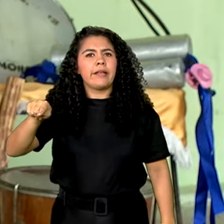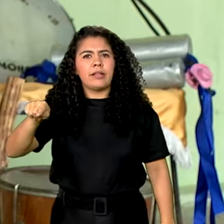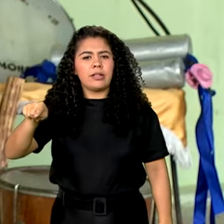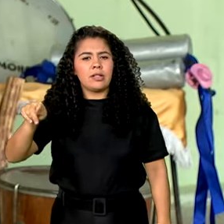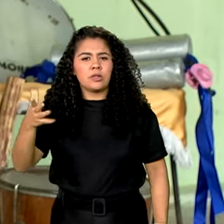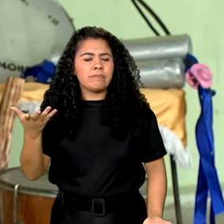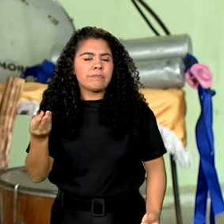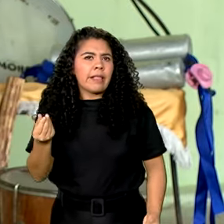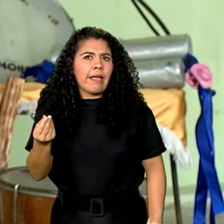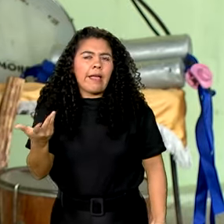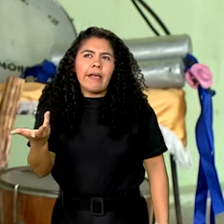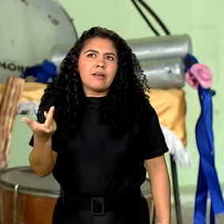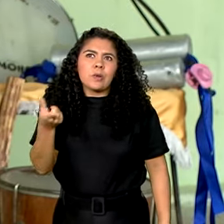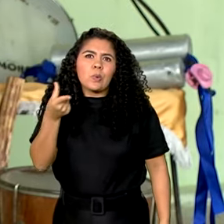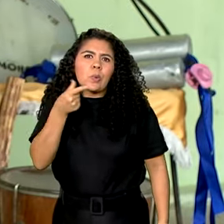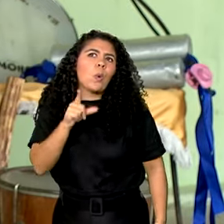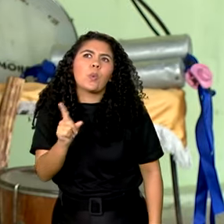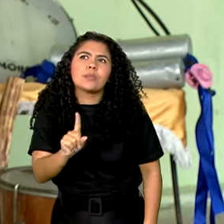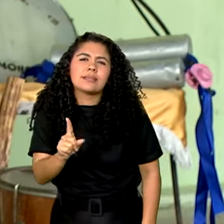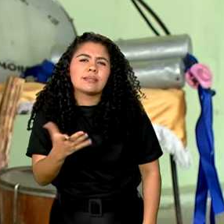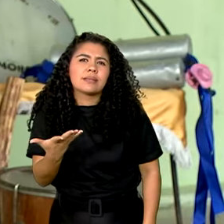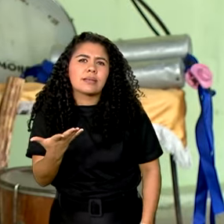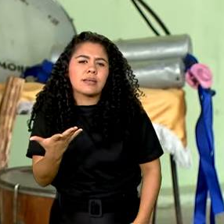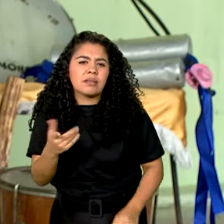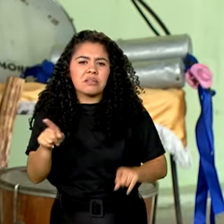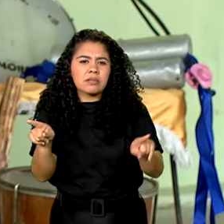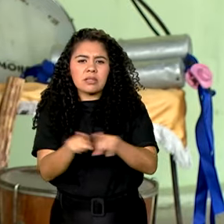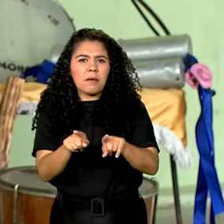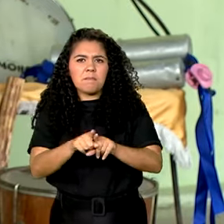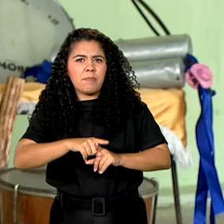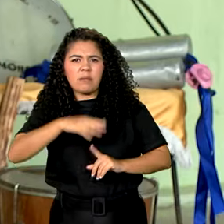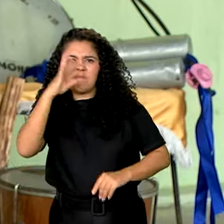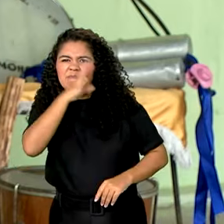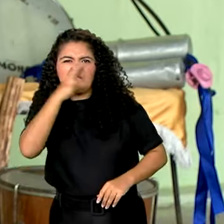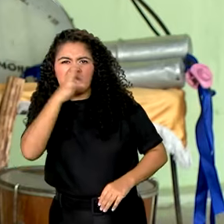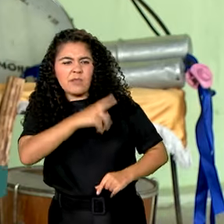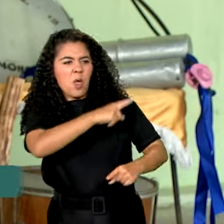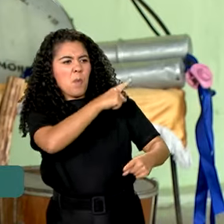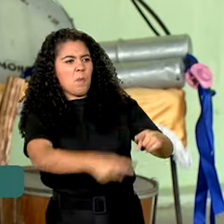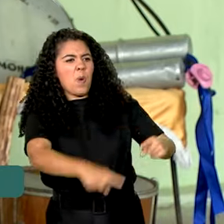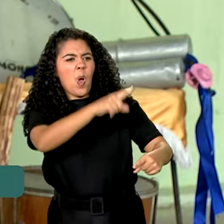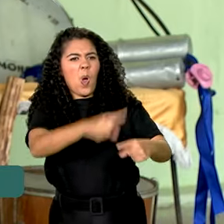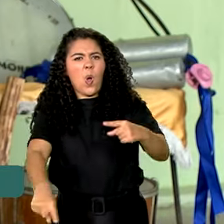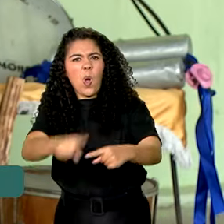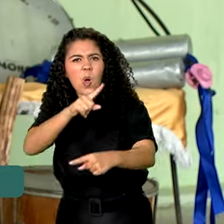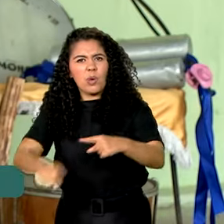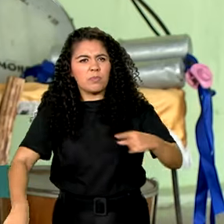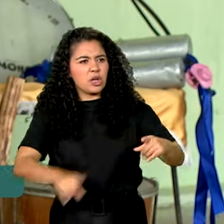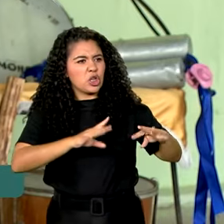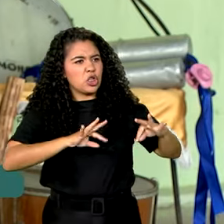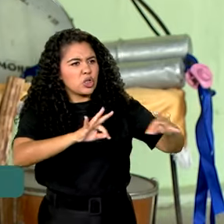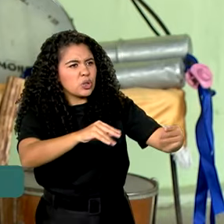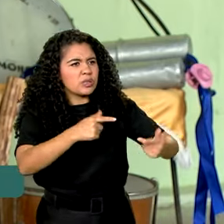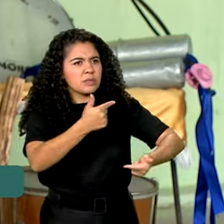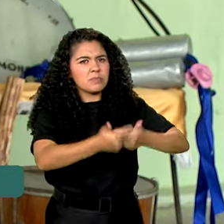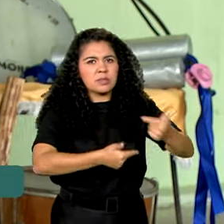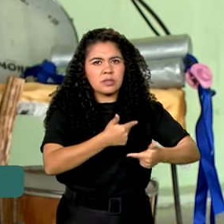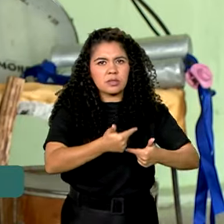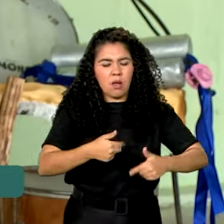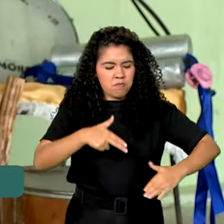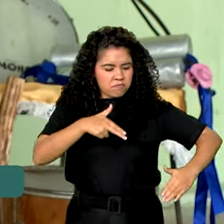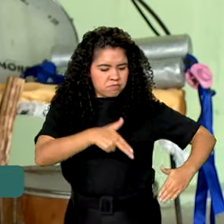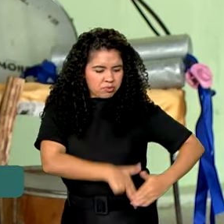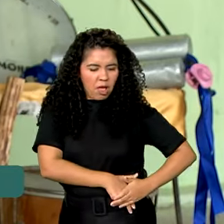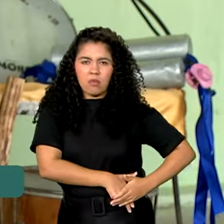conseguia e nem deixava nenhum dos moradores dele, dos empregados, do pessoal que trabalha com ele, andar armado.